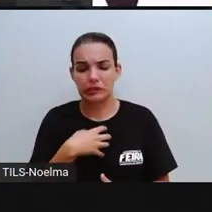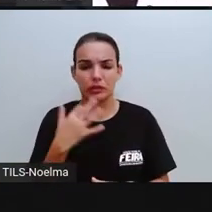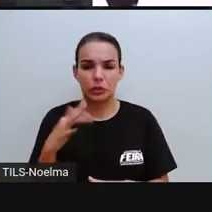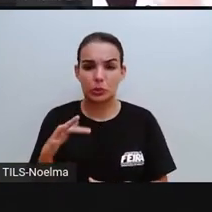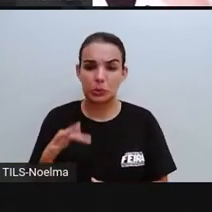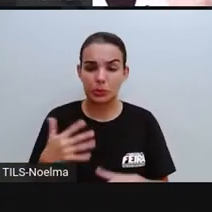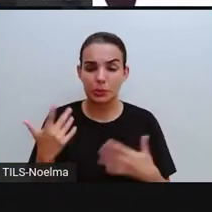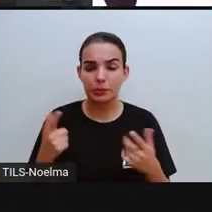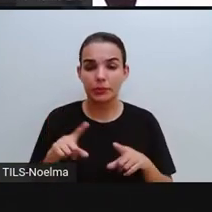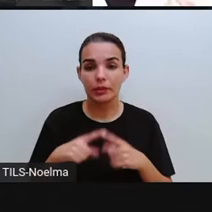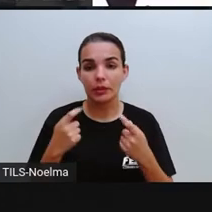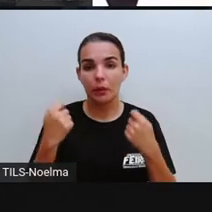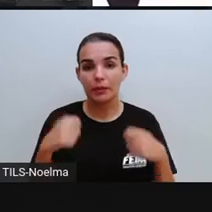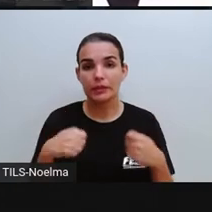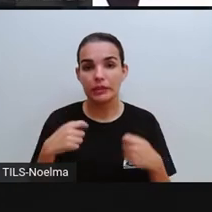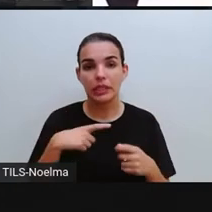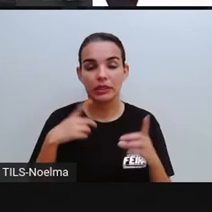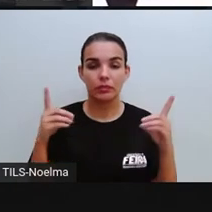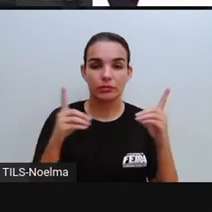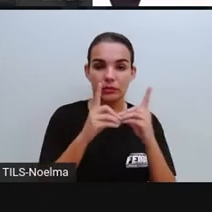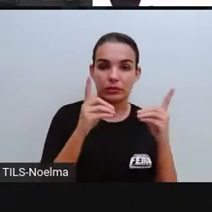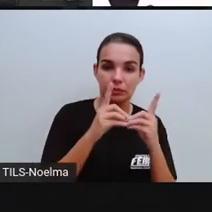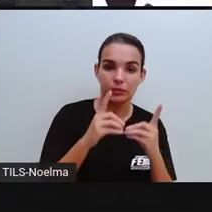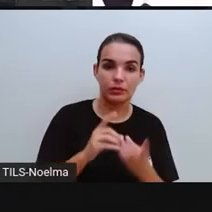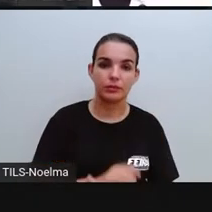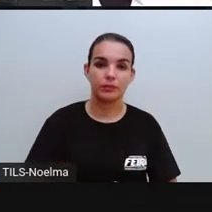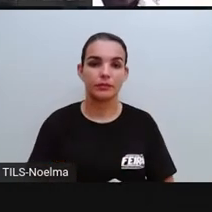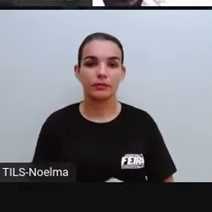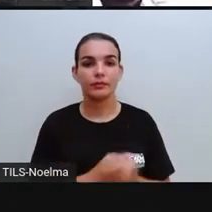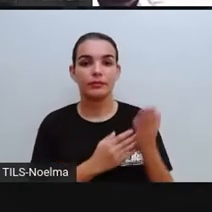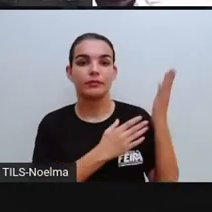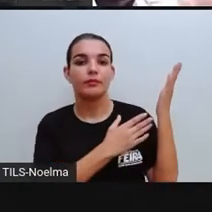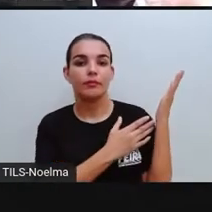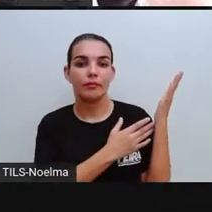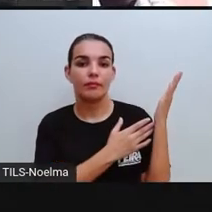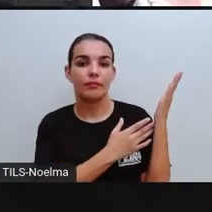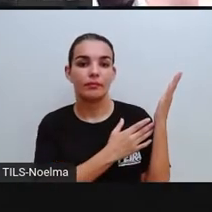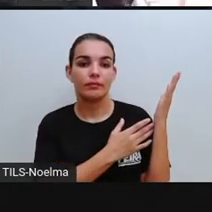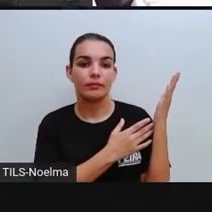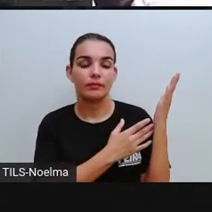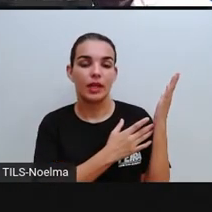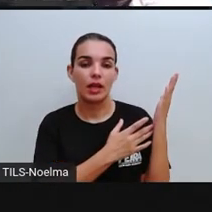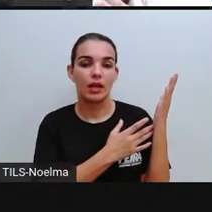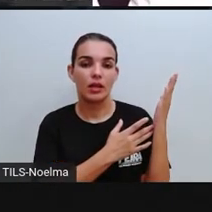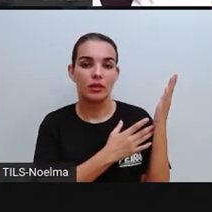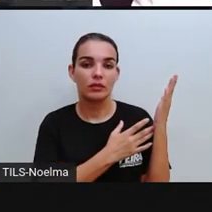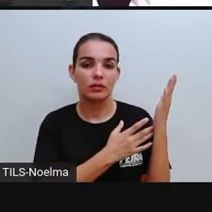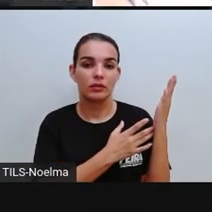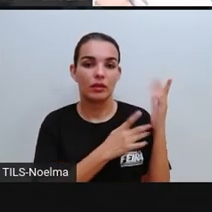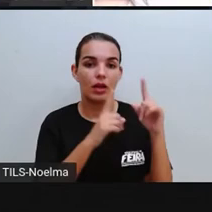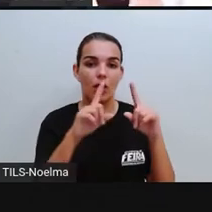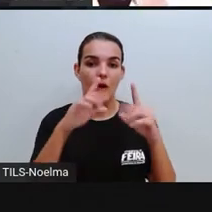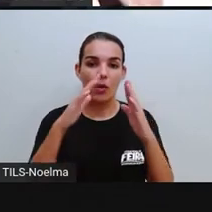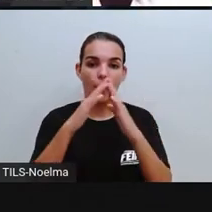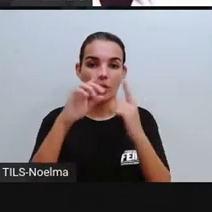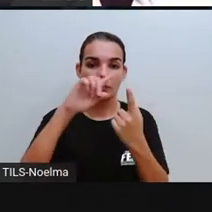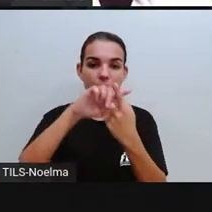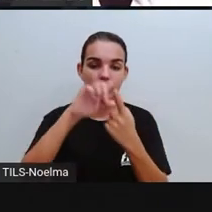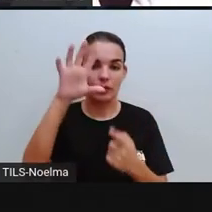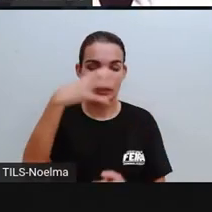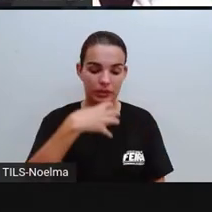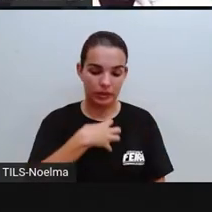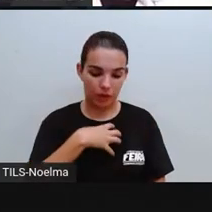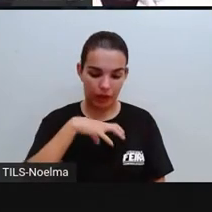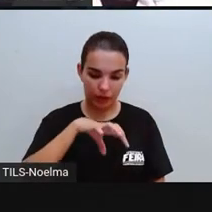precisa ter esse atendimento, tá? Então, aqui a gente tem um exemplo do Martagão Gesteira, que é um hospital público lá em